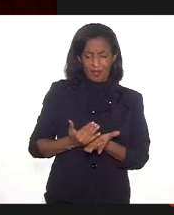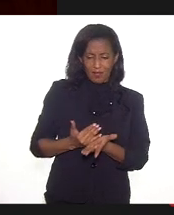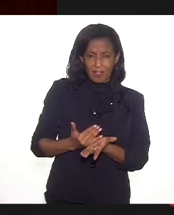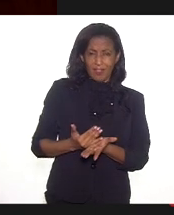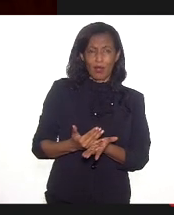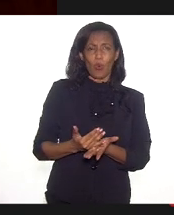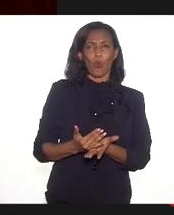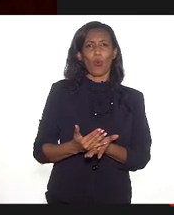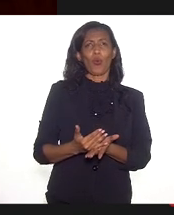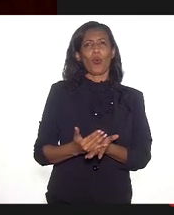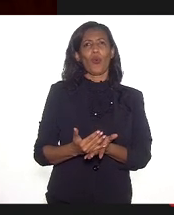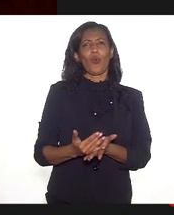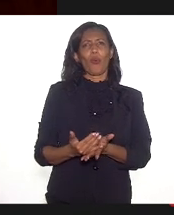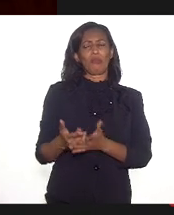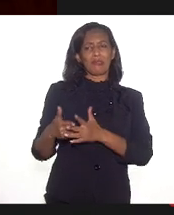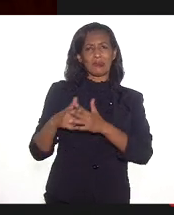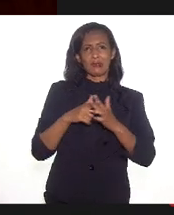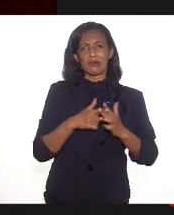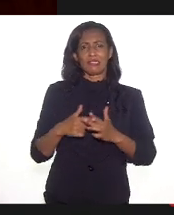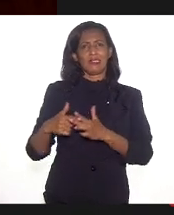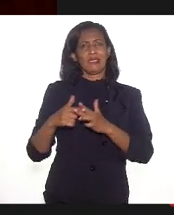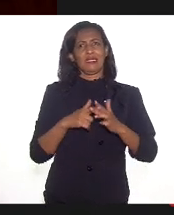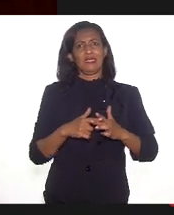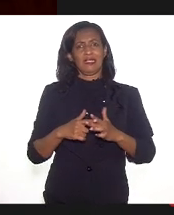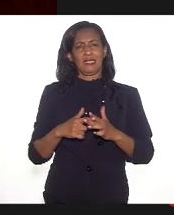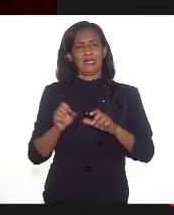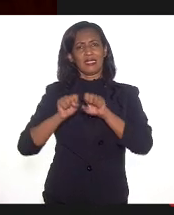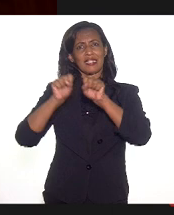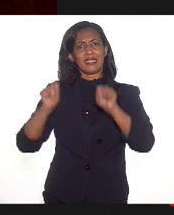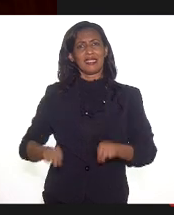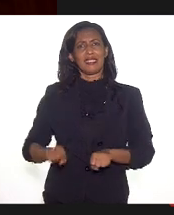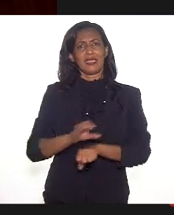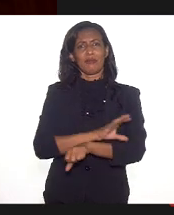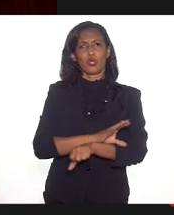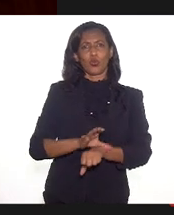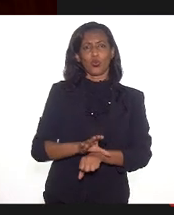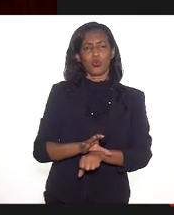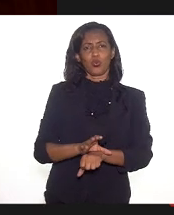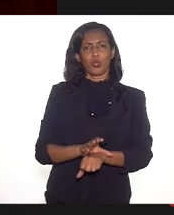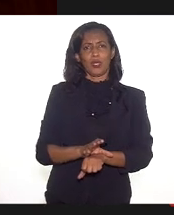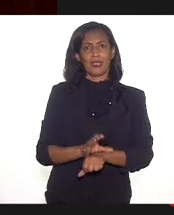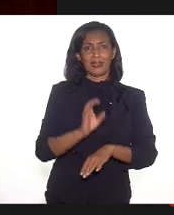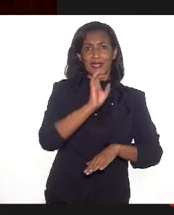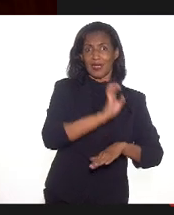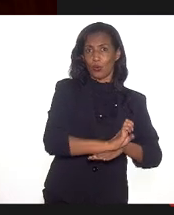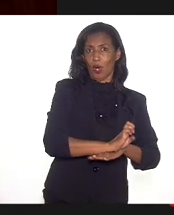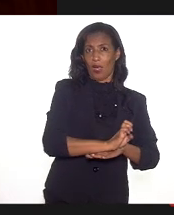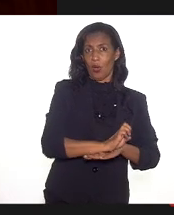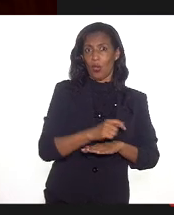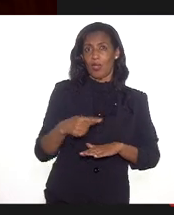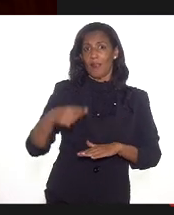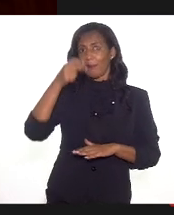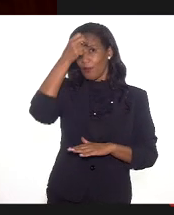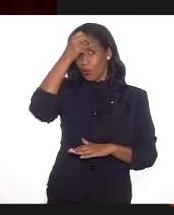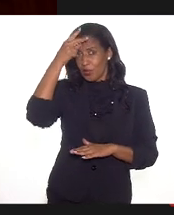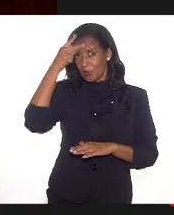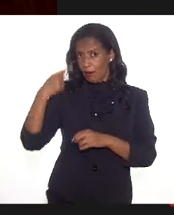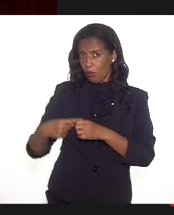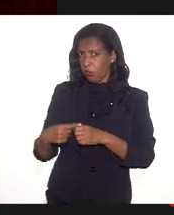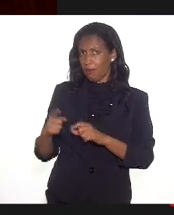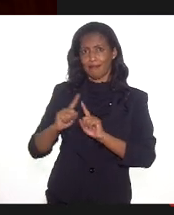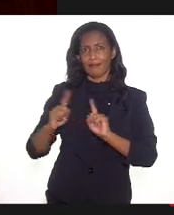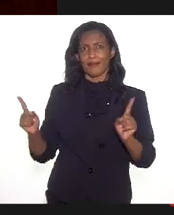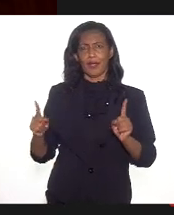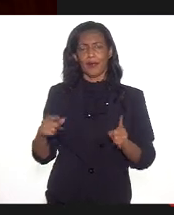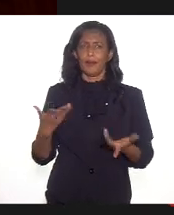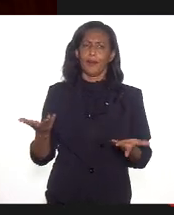sistema estadual de cultura e o municipal não. Ainda não está funcionando. Eu queria fazer um